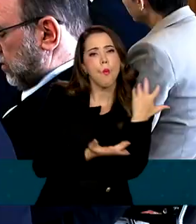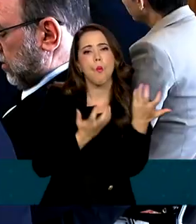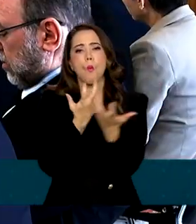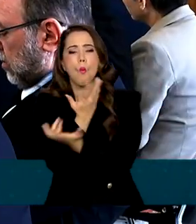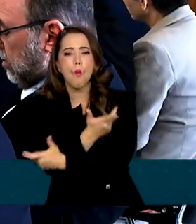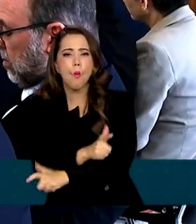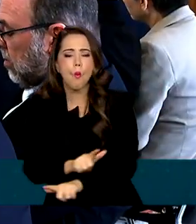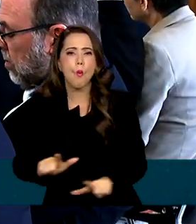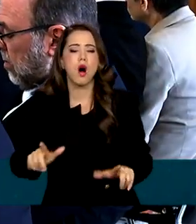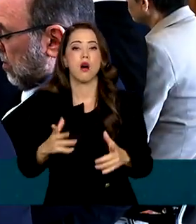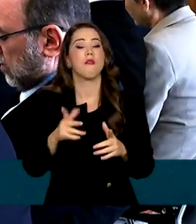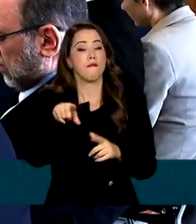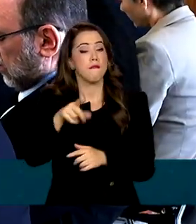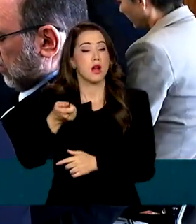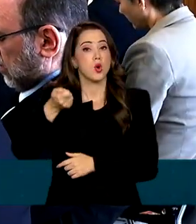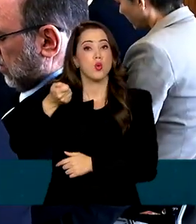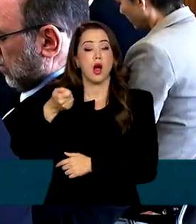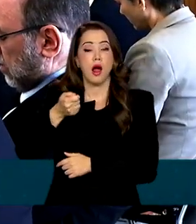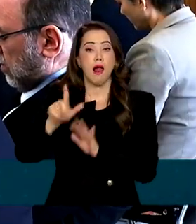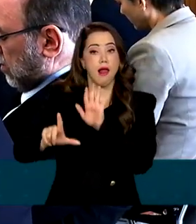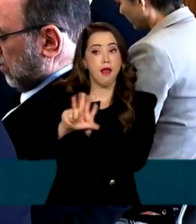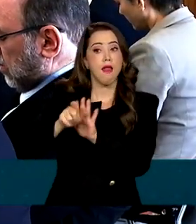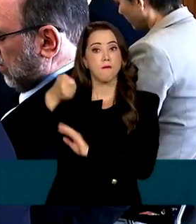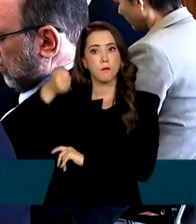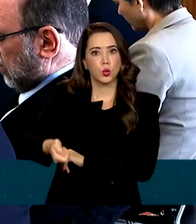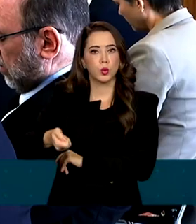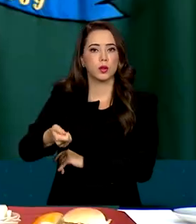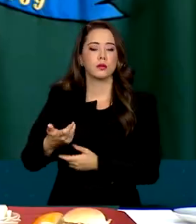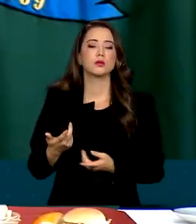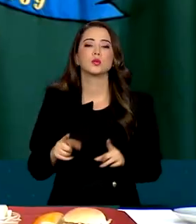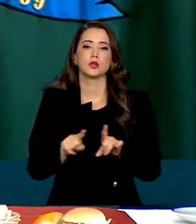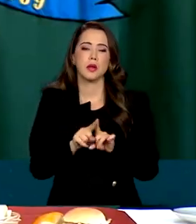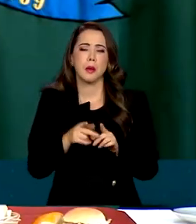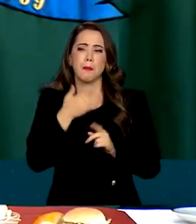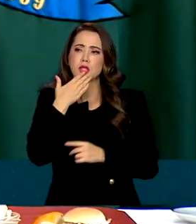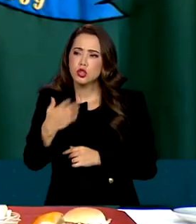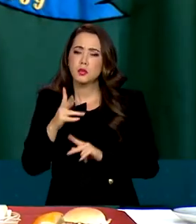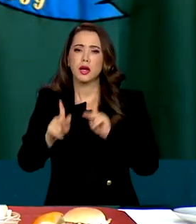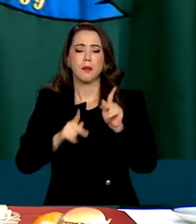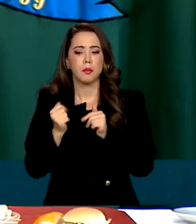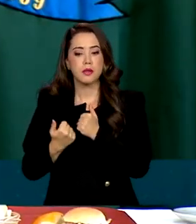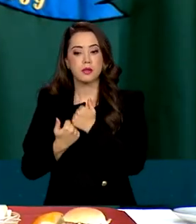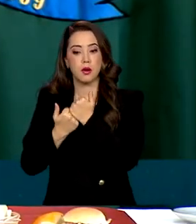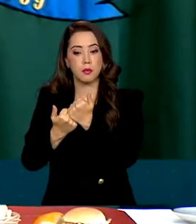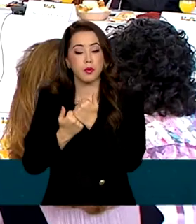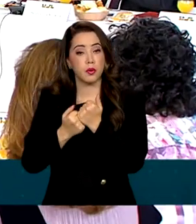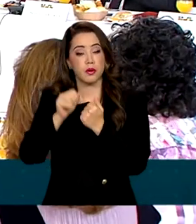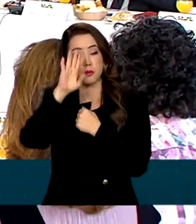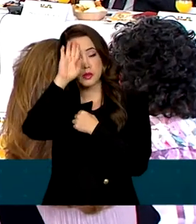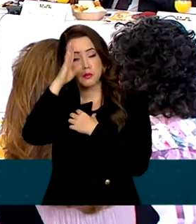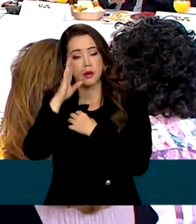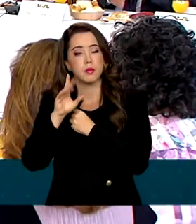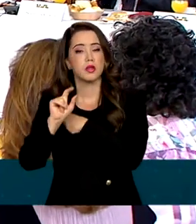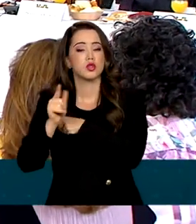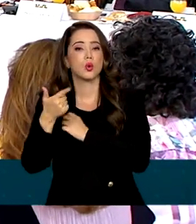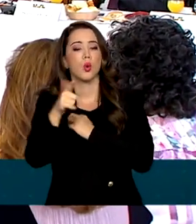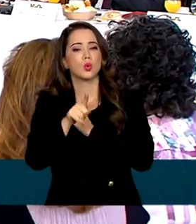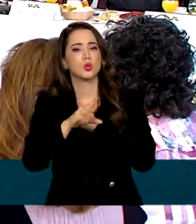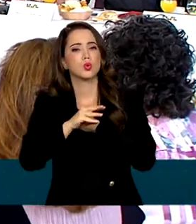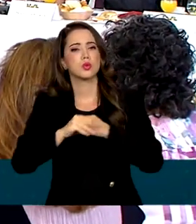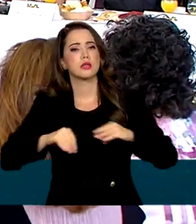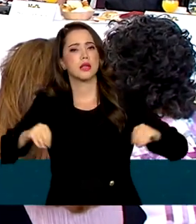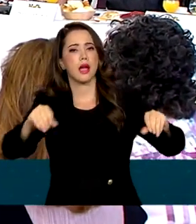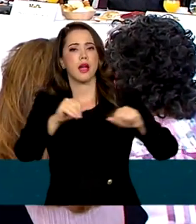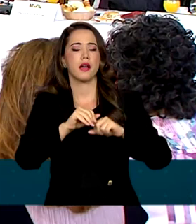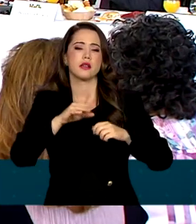dura. Pediu para que a população faça a sua parte e anunciou que vai priorizar mais demarcação de terras